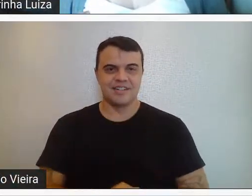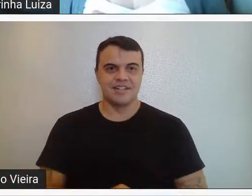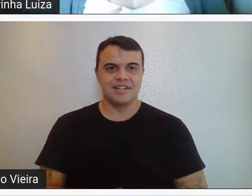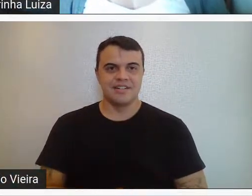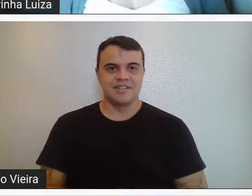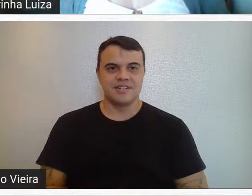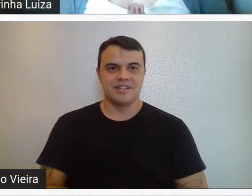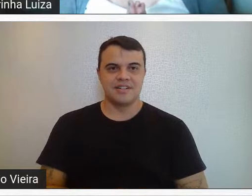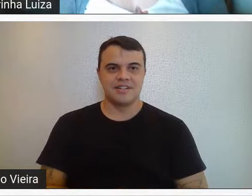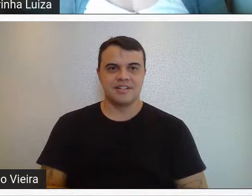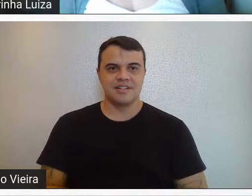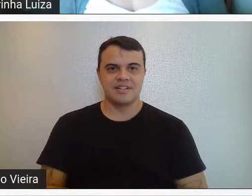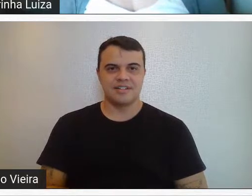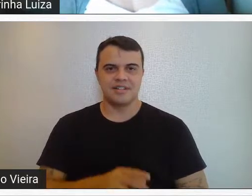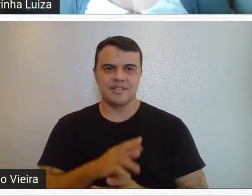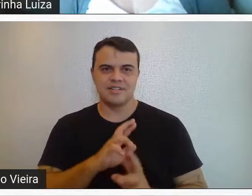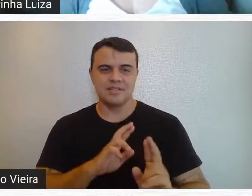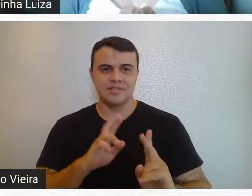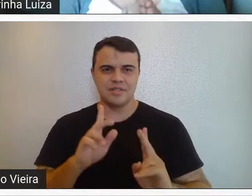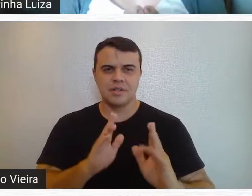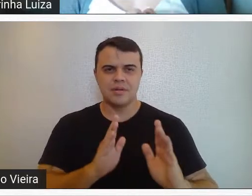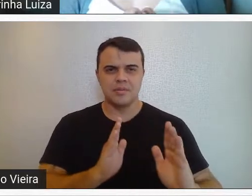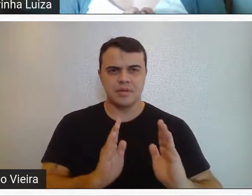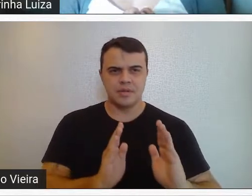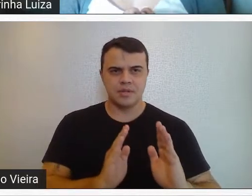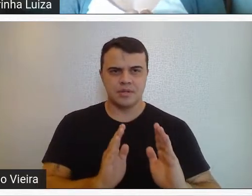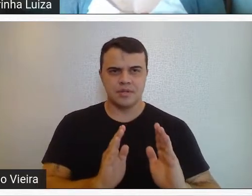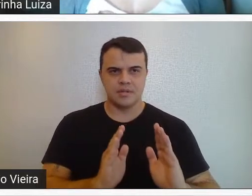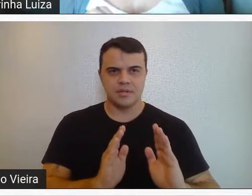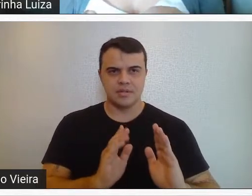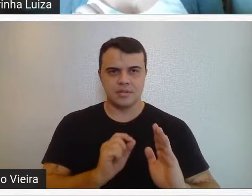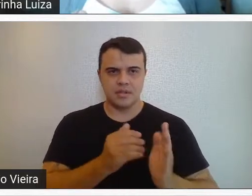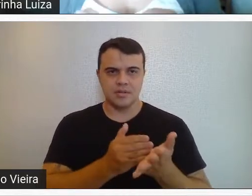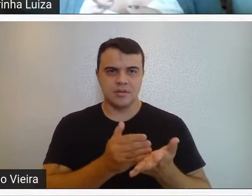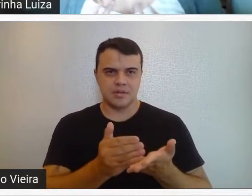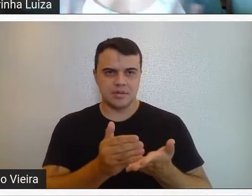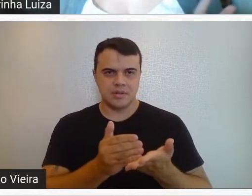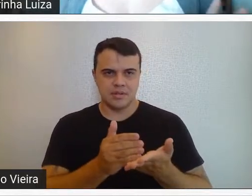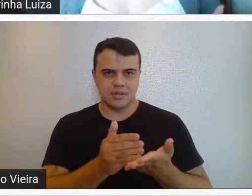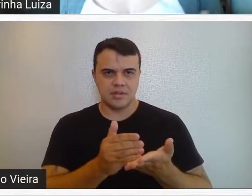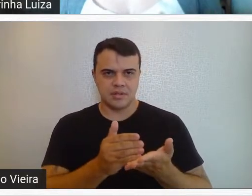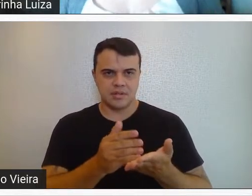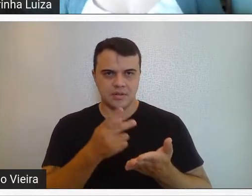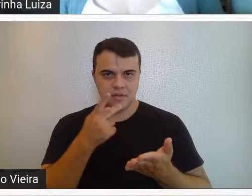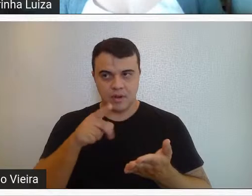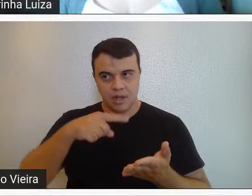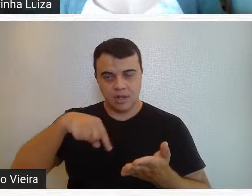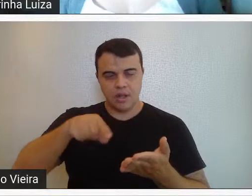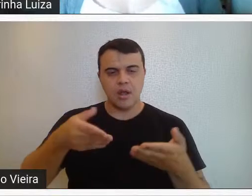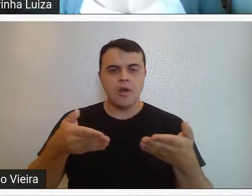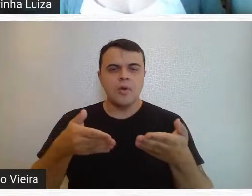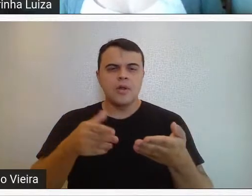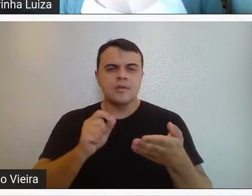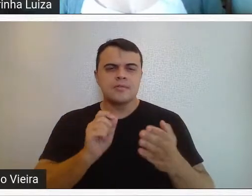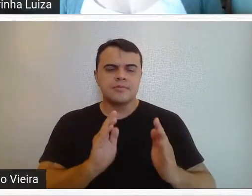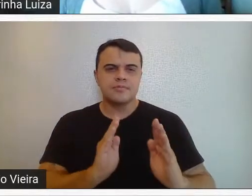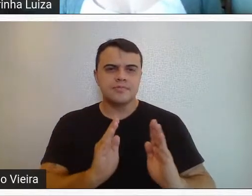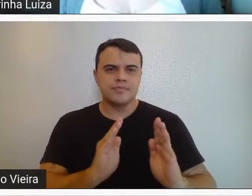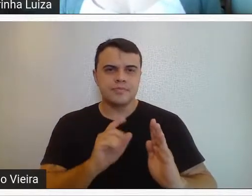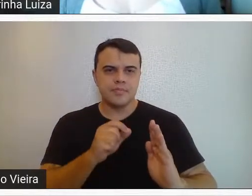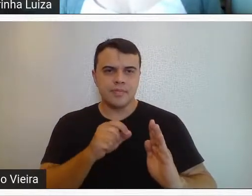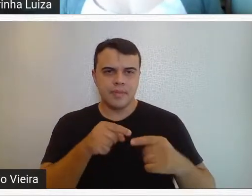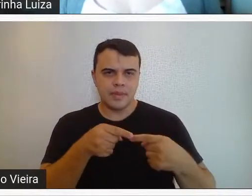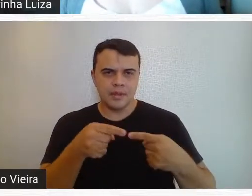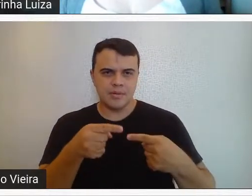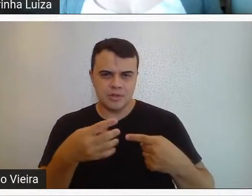e aí a gente vê diferença entre... Nos períodos iniciais, vamos pegar isso que a gente está chamando de semana